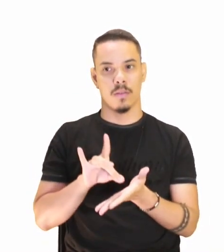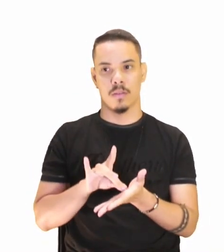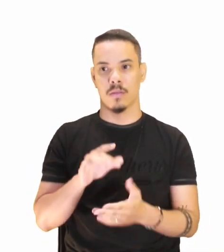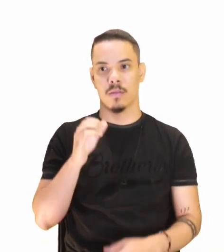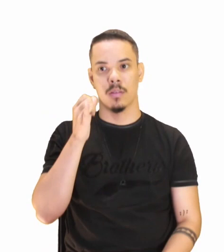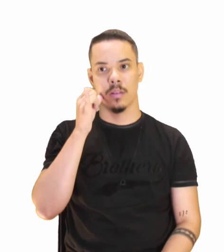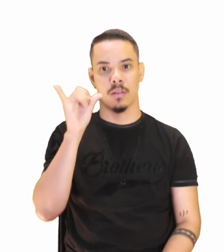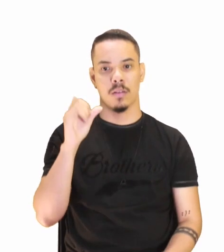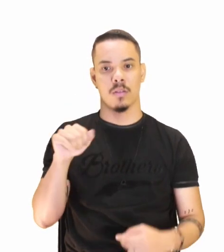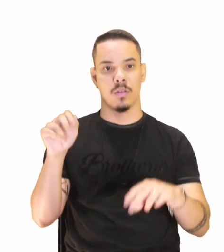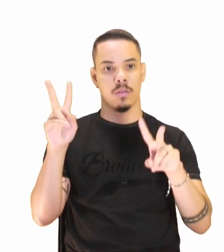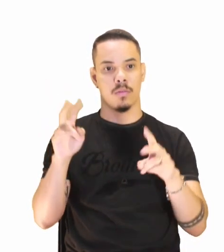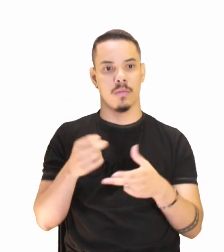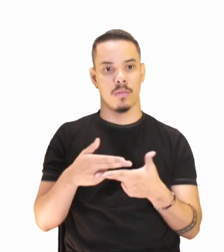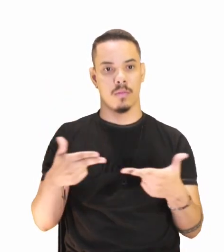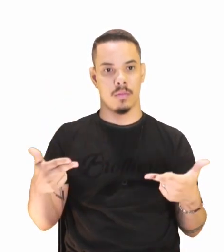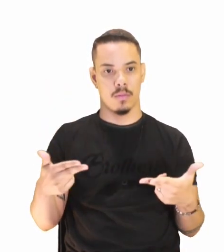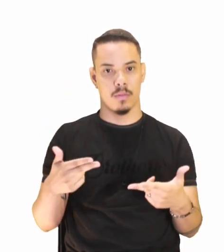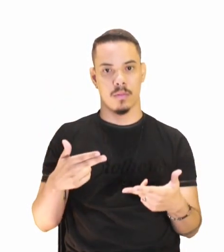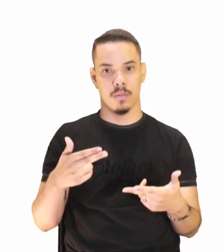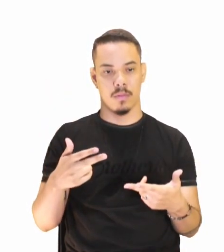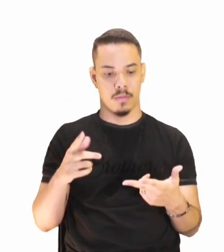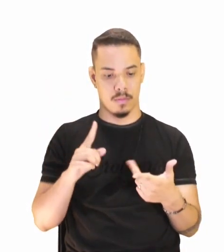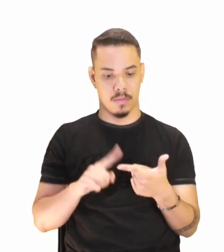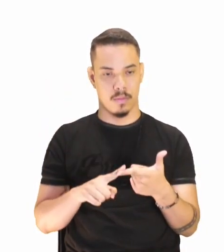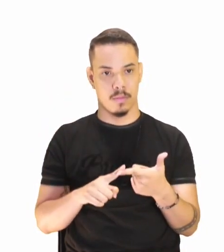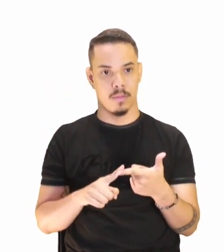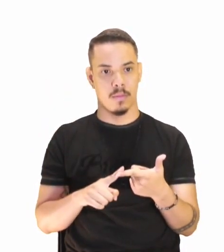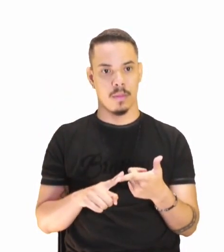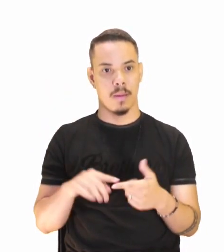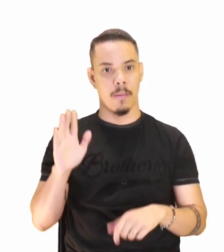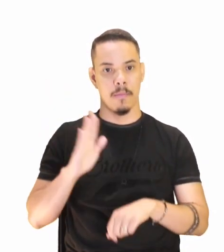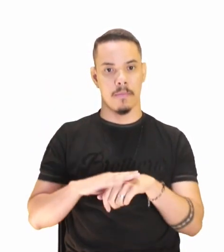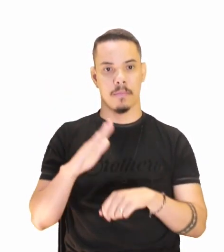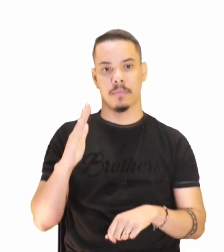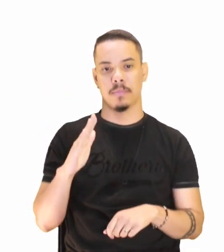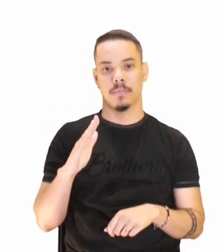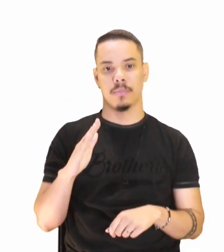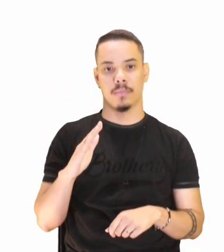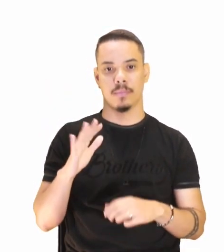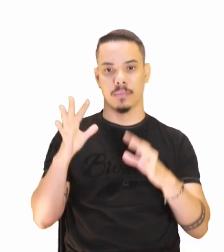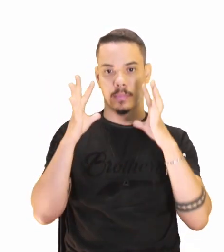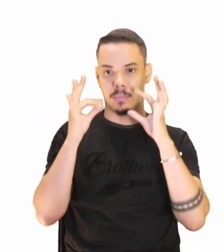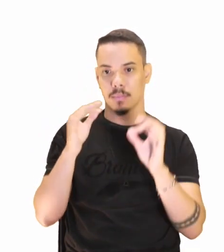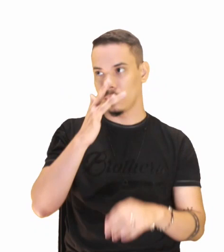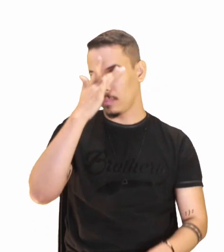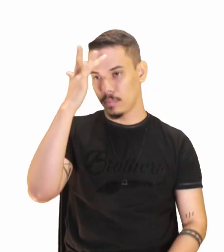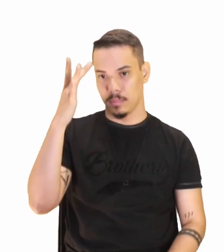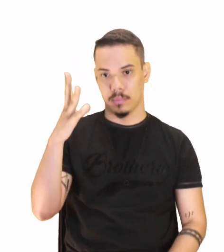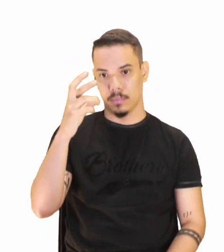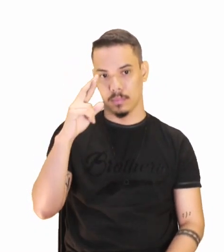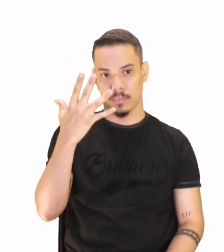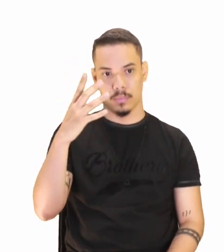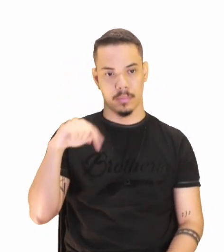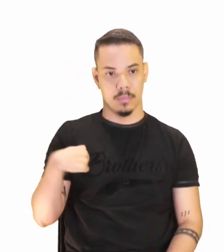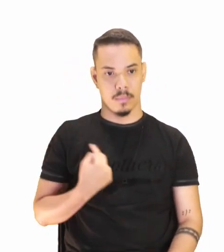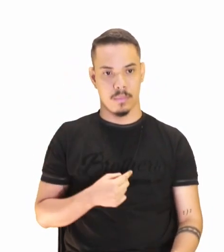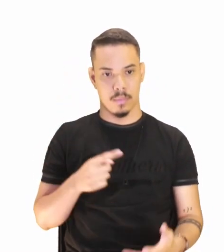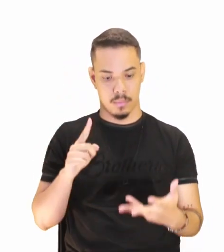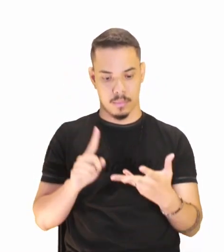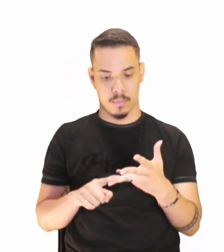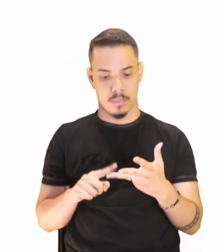os olhos às sardas e à espinha. B. Era talvez a mais atrevida criatura da nossa raça.